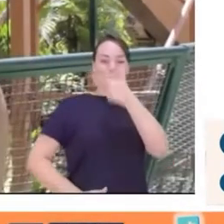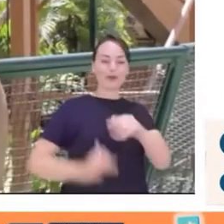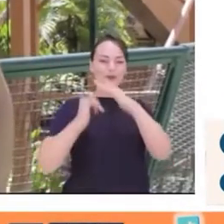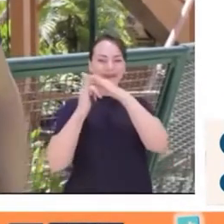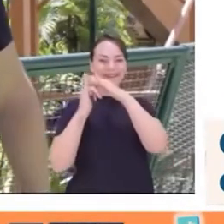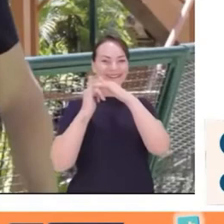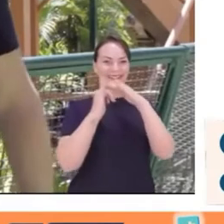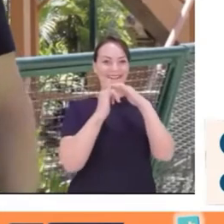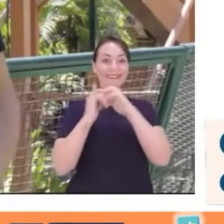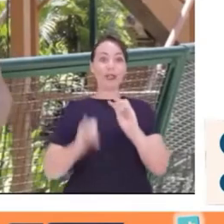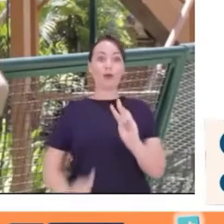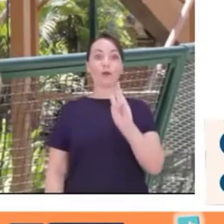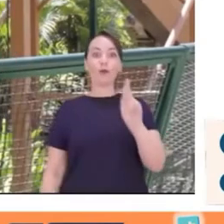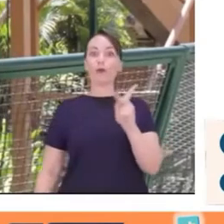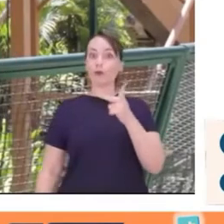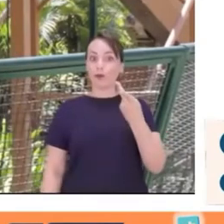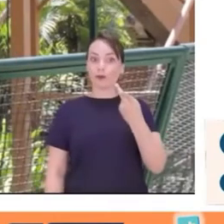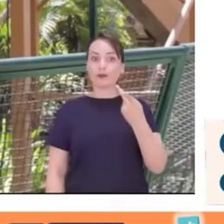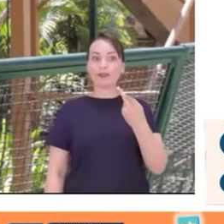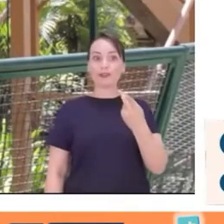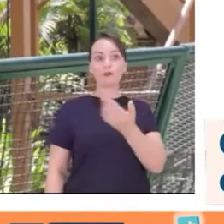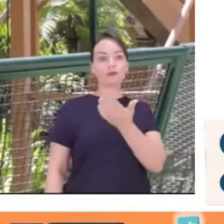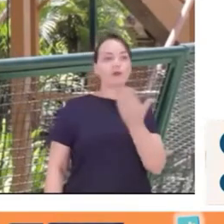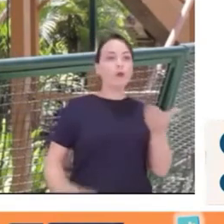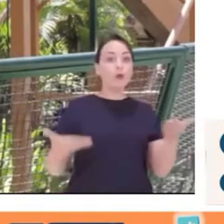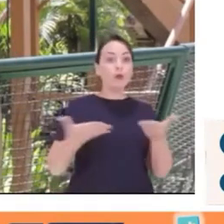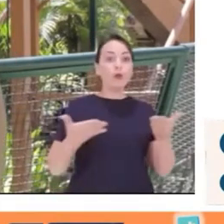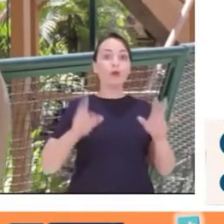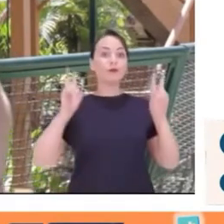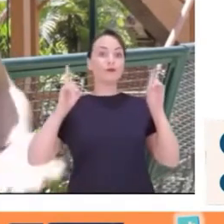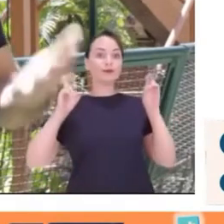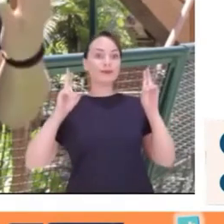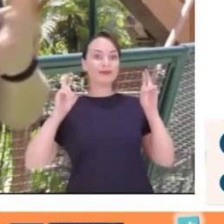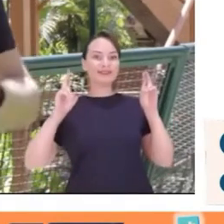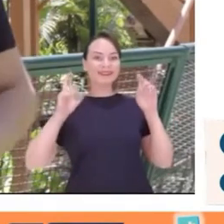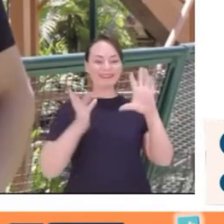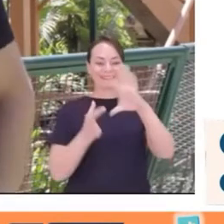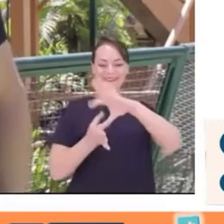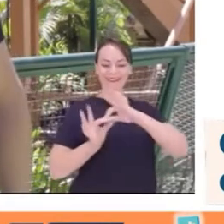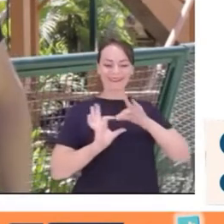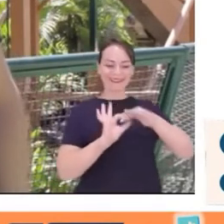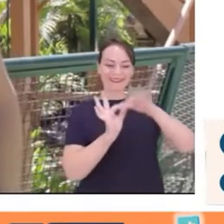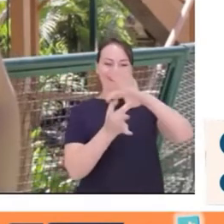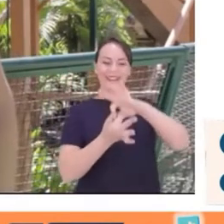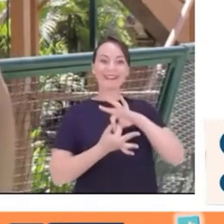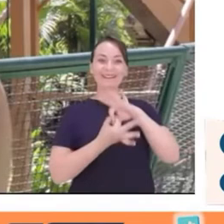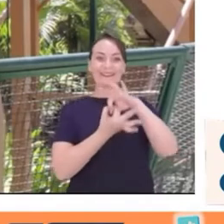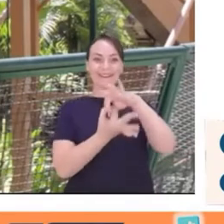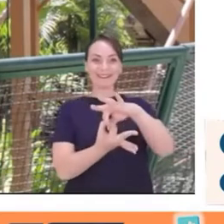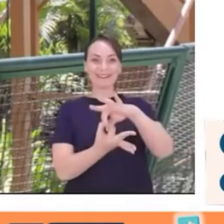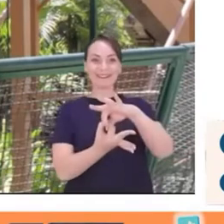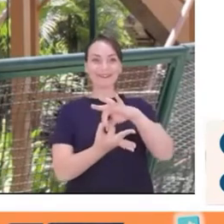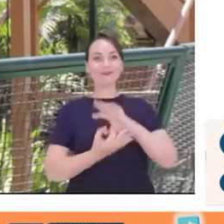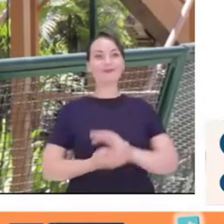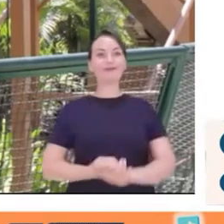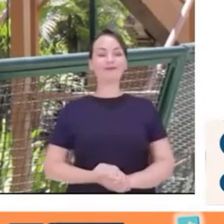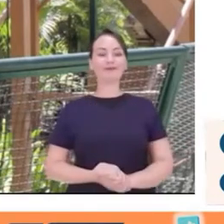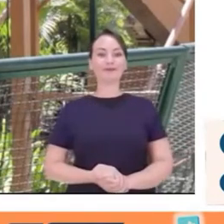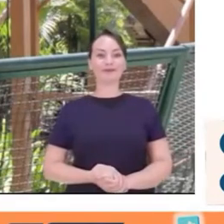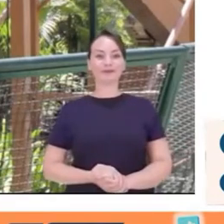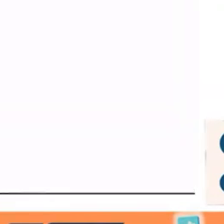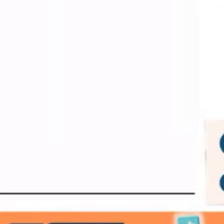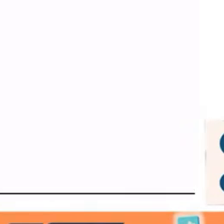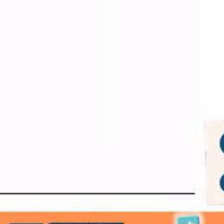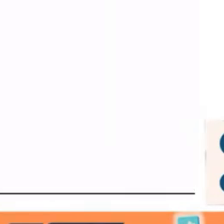a mais uma transmissão do canal do YouTube do Programa Wash. Nós falaremos agora do Ciência e Cultura. Vamos